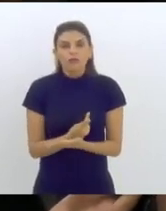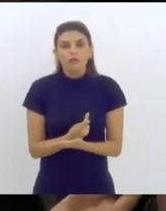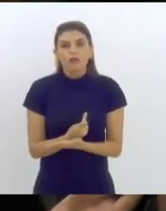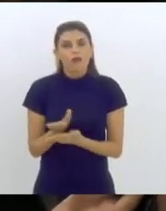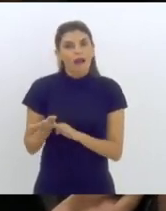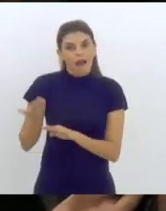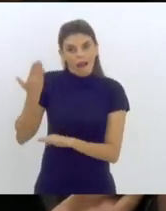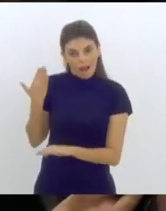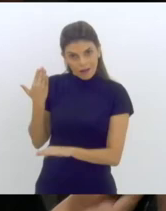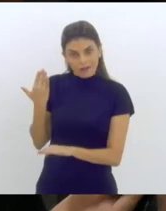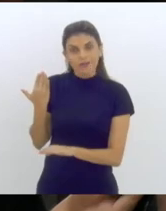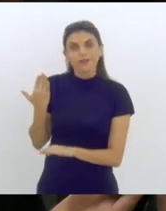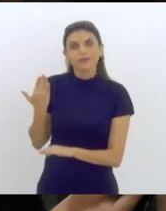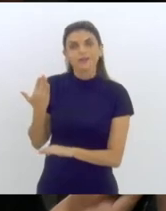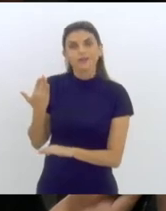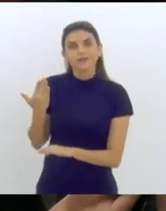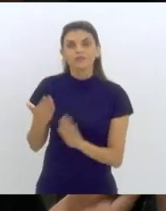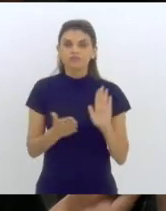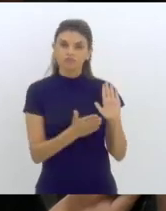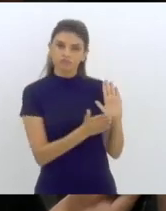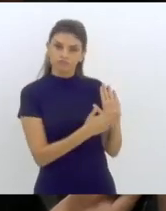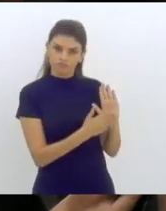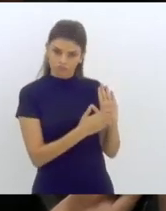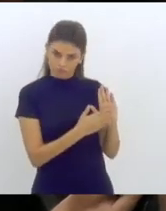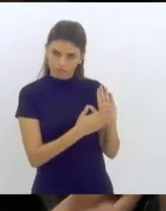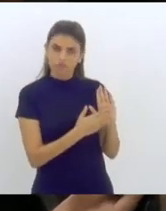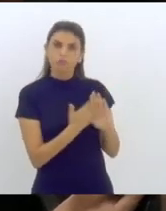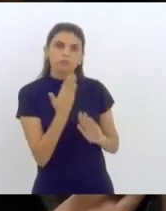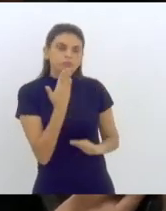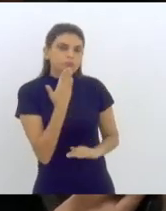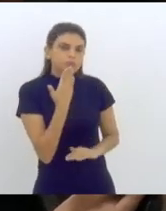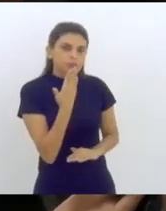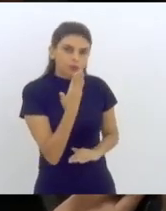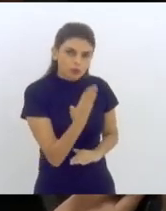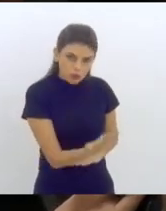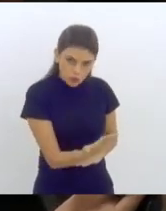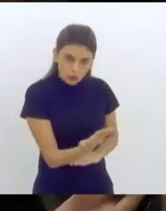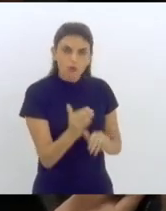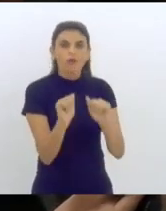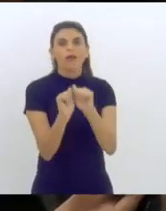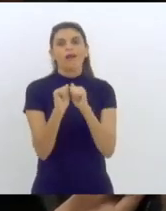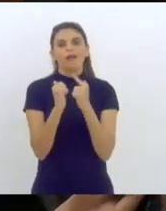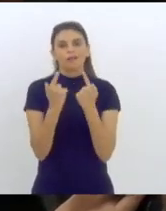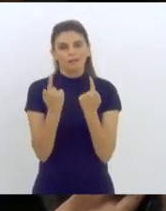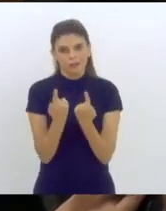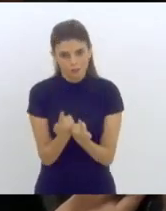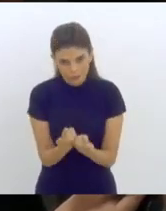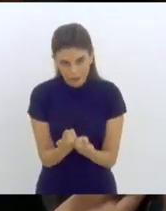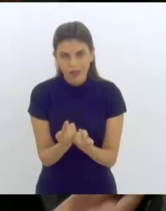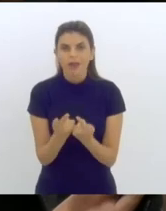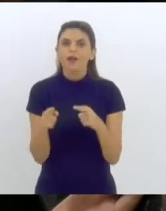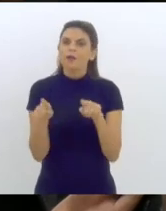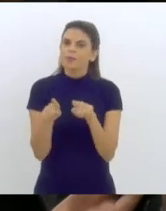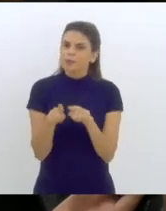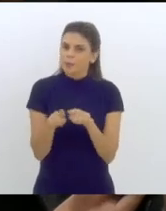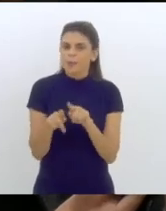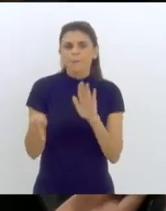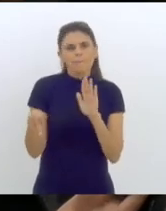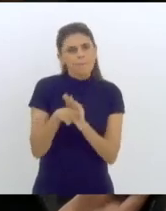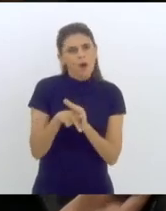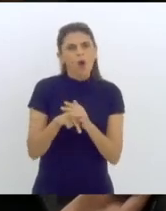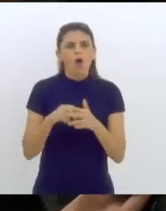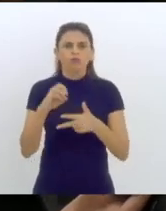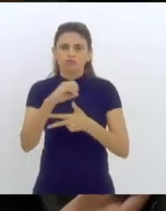propugnar para que a Assembleia, o Poder Executivo